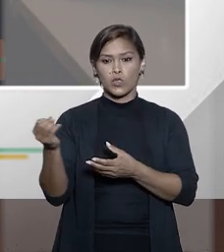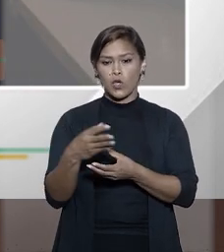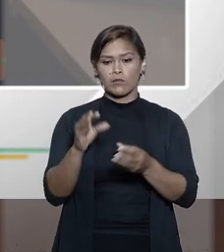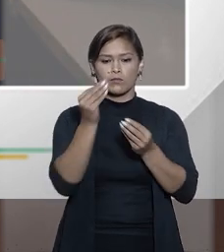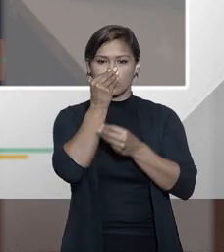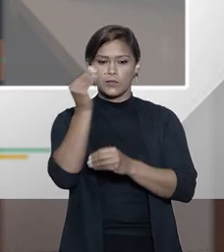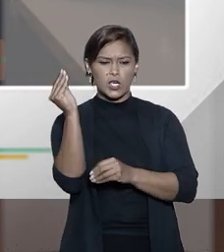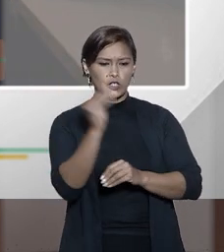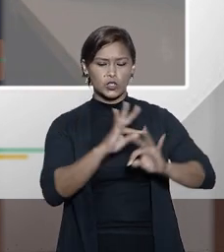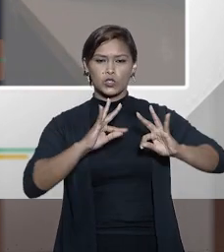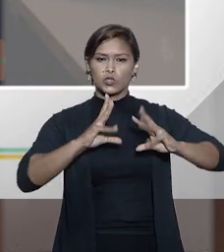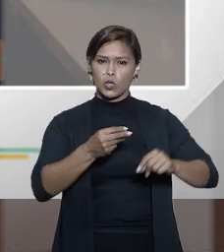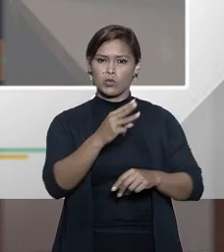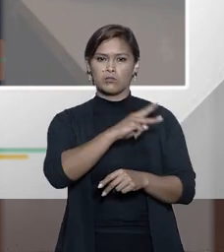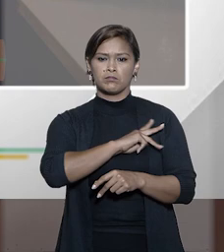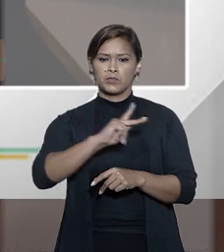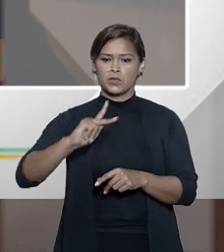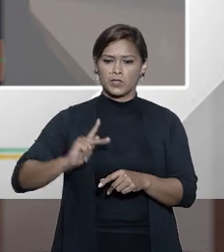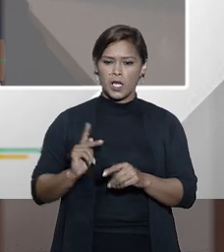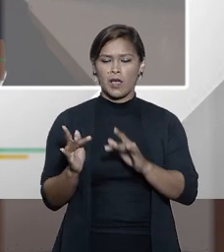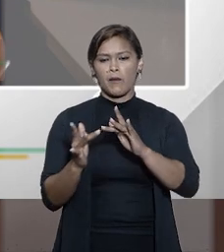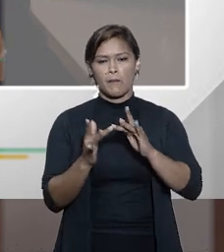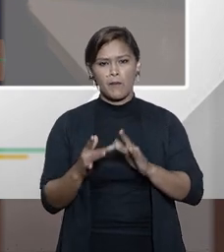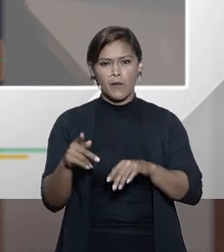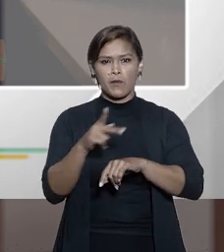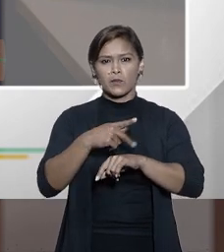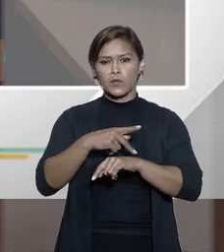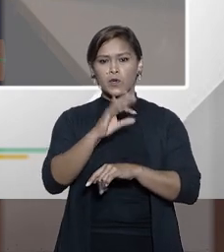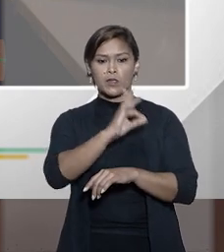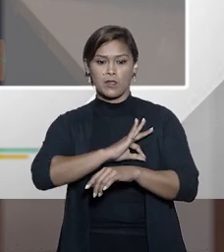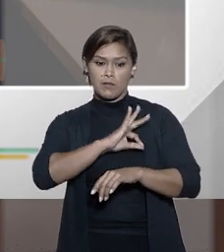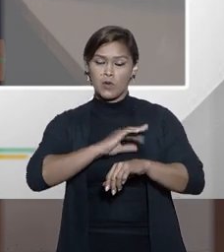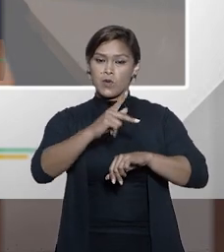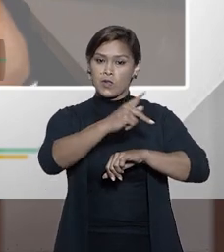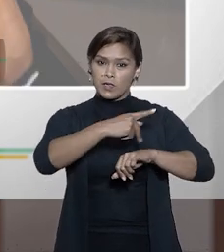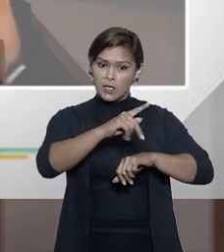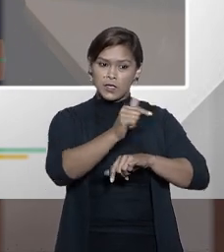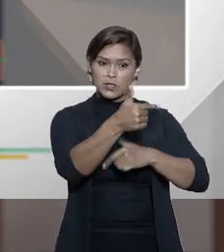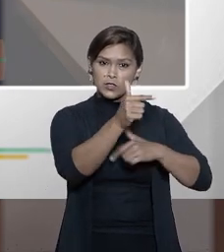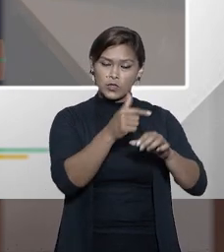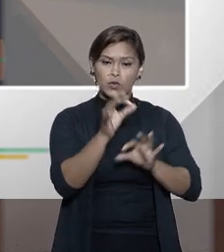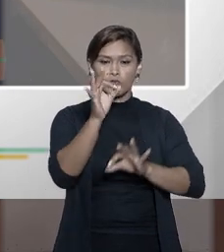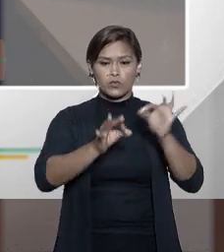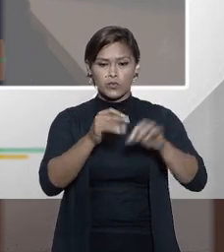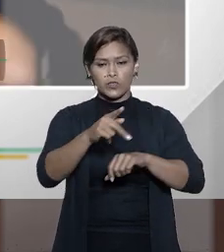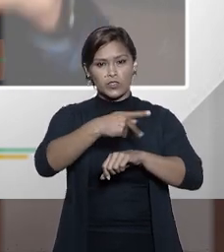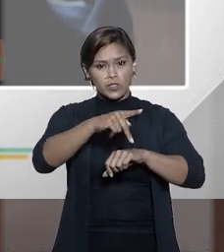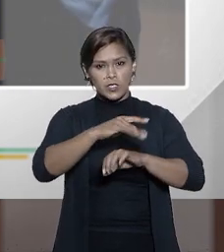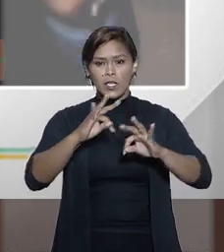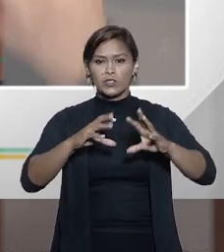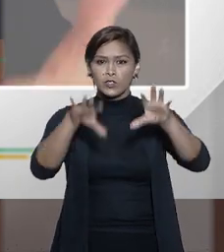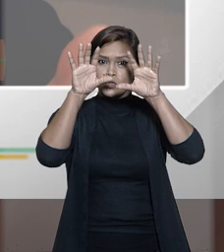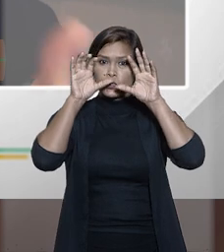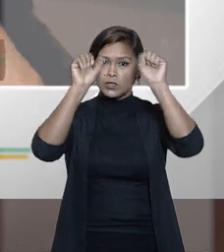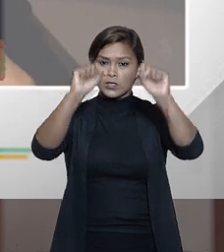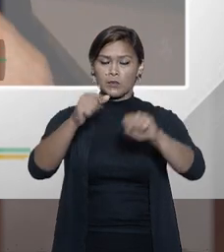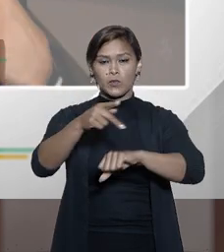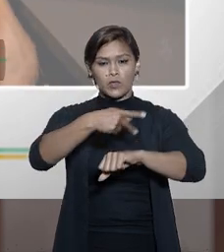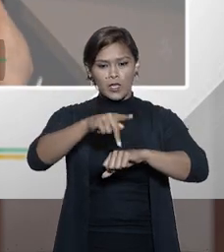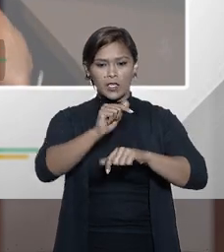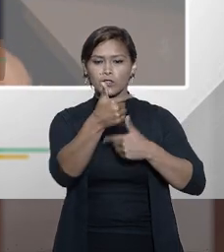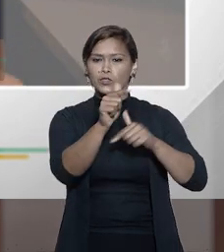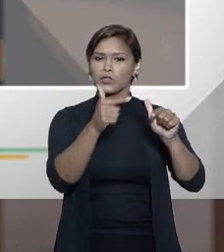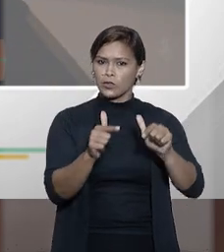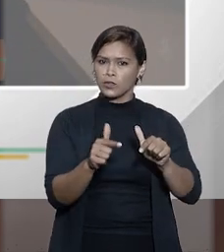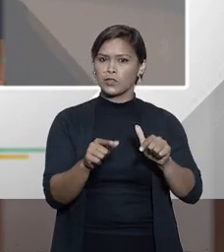jogar fora todo o trabalho do ministério público estrangeiro da polícia estrangeira do judiciário estrangeiro dos tribunais superiores